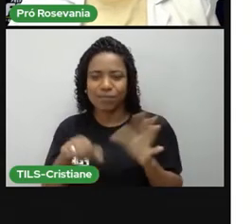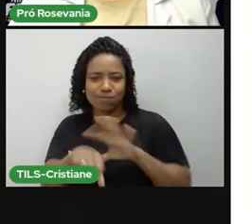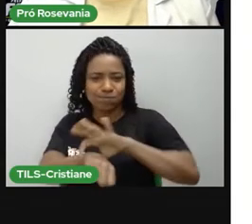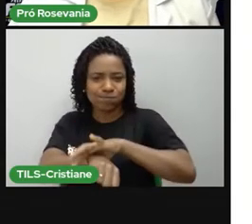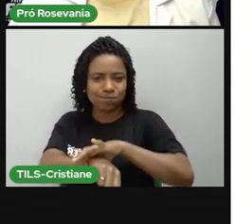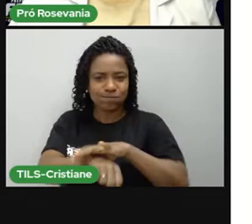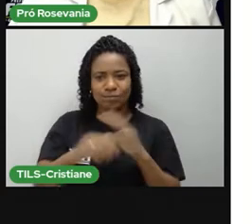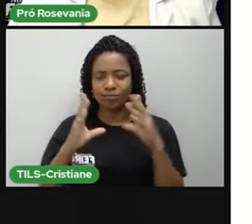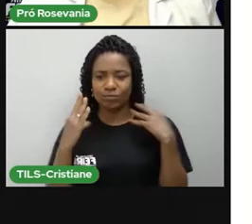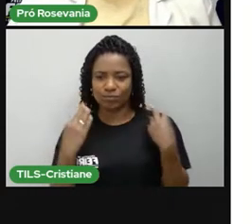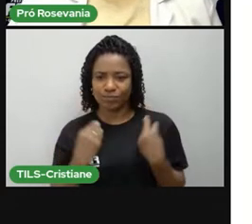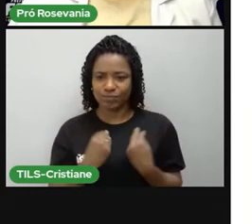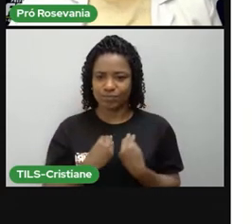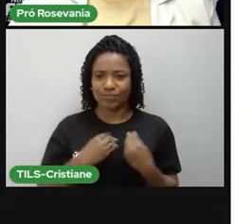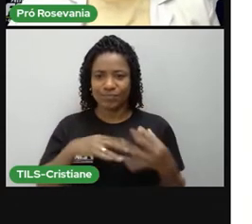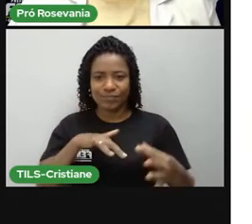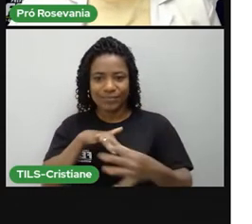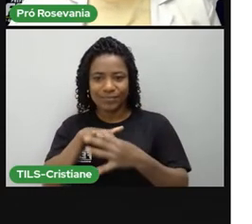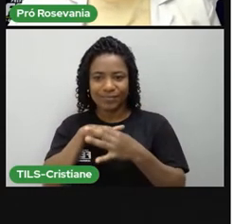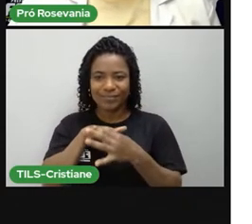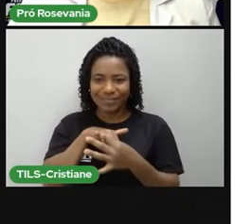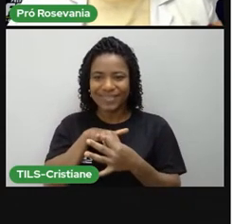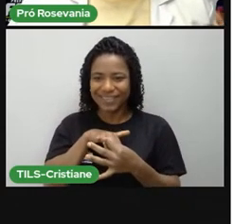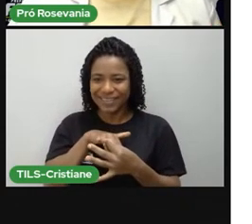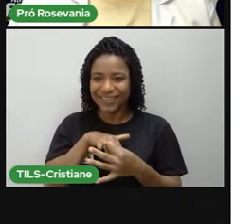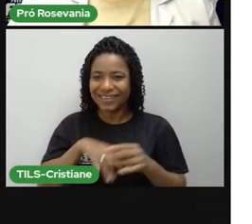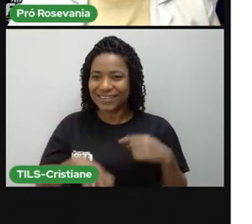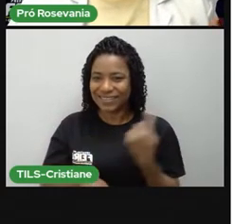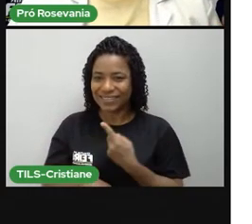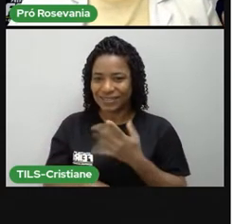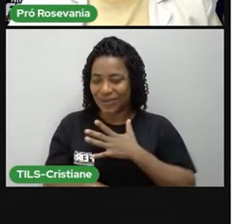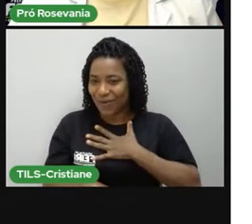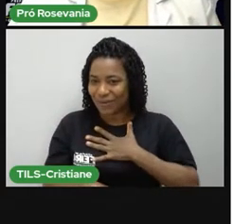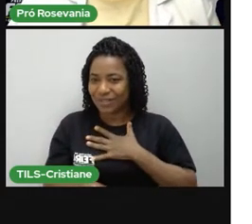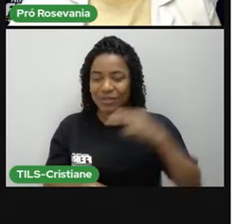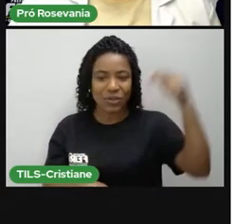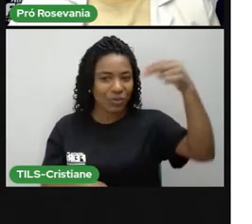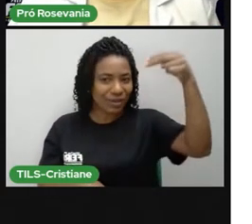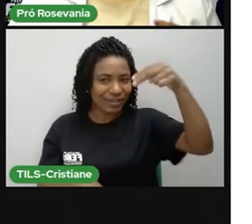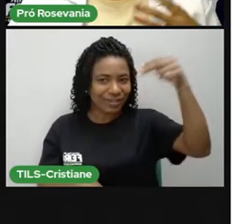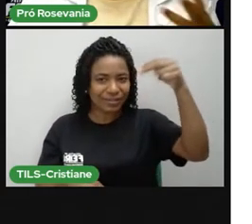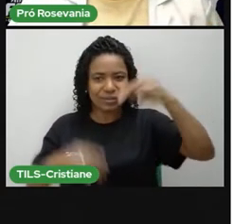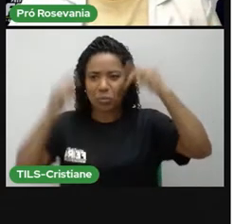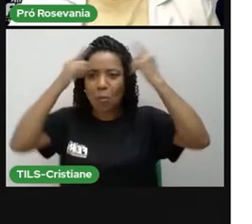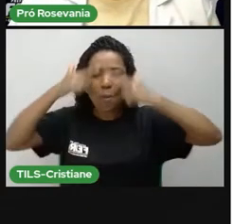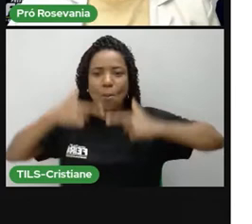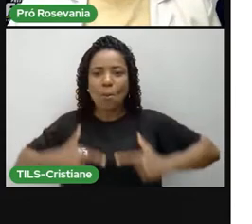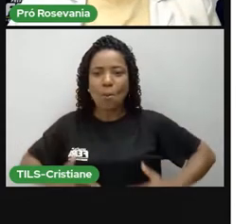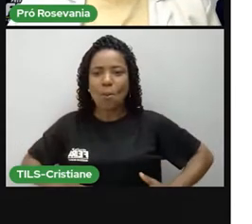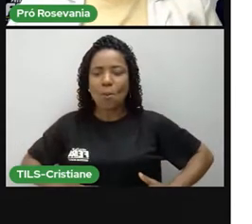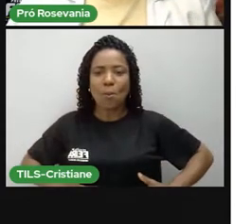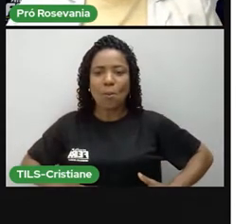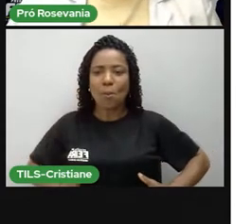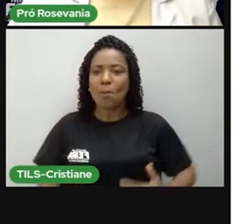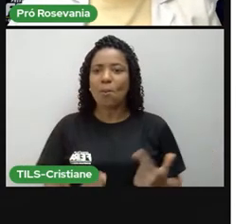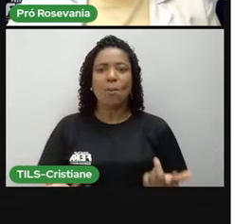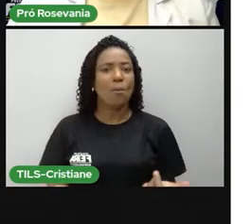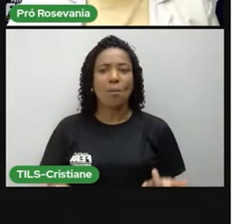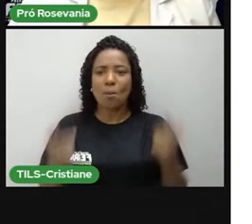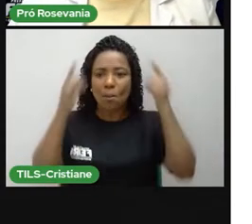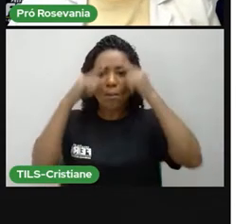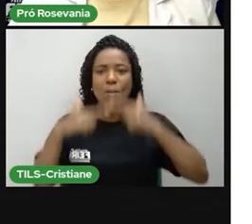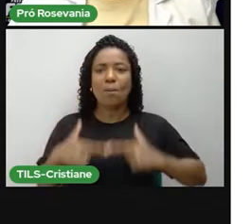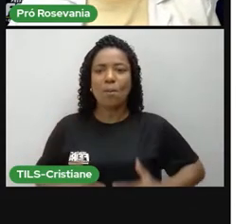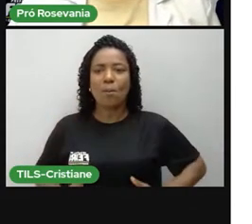pulseira, usar um anel, que eu acho que se a gente sai aqui, né, se o povo nordestino sai sem algum tipo de acessório, parece que está